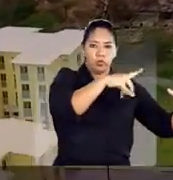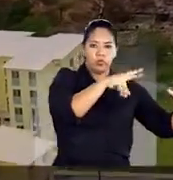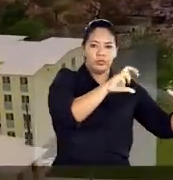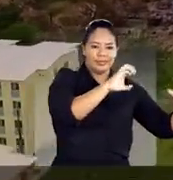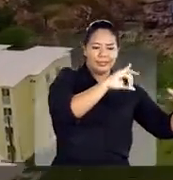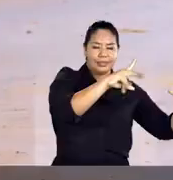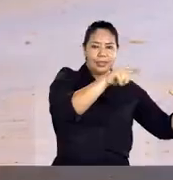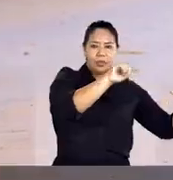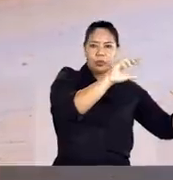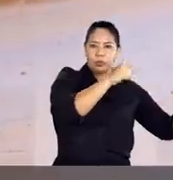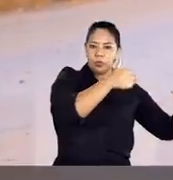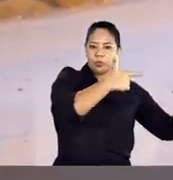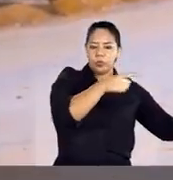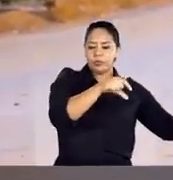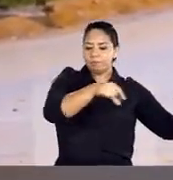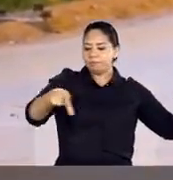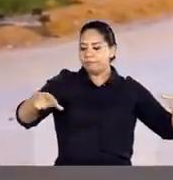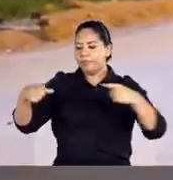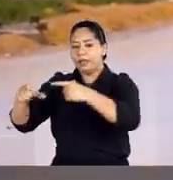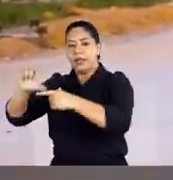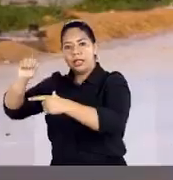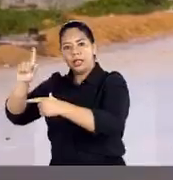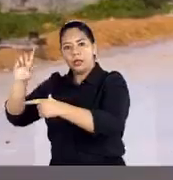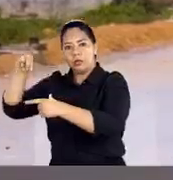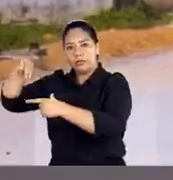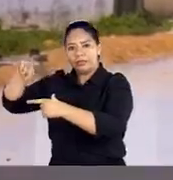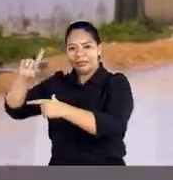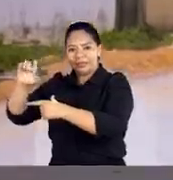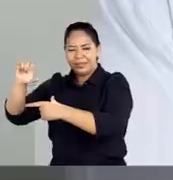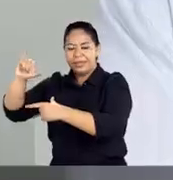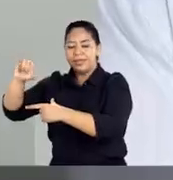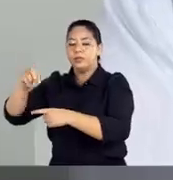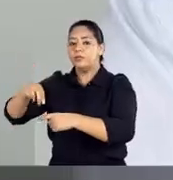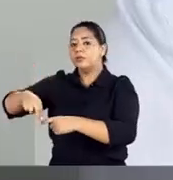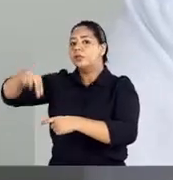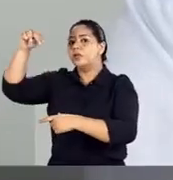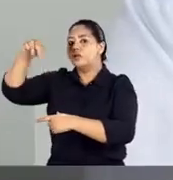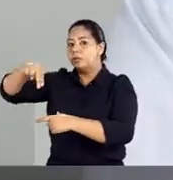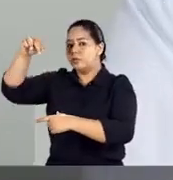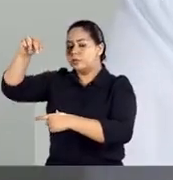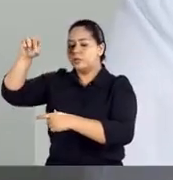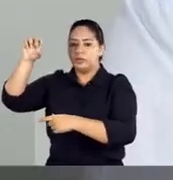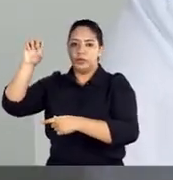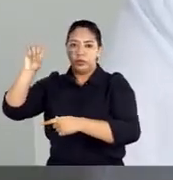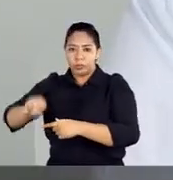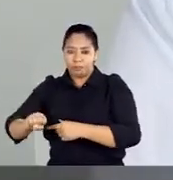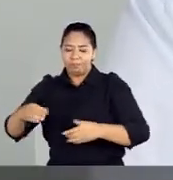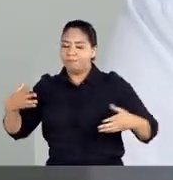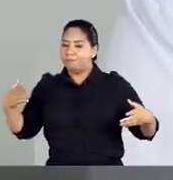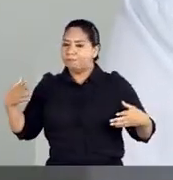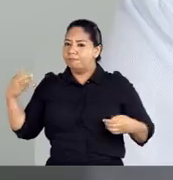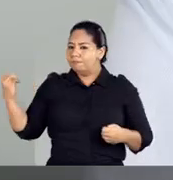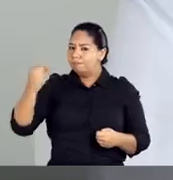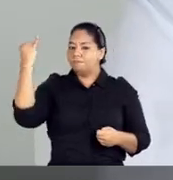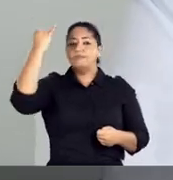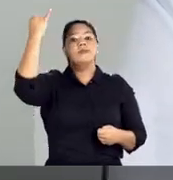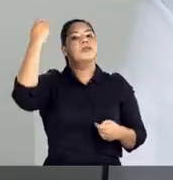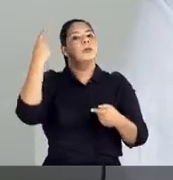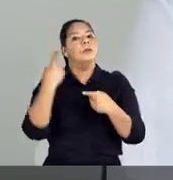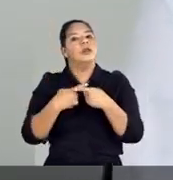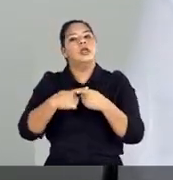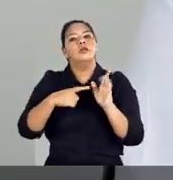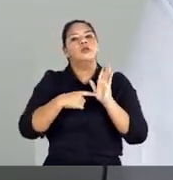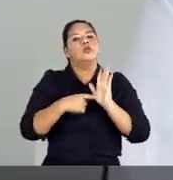Cidadão 12 Ao loteamento Agnos Day na Zona Norte A Coletora Norte-Sul tem grande importância Porque